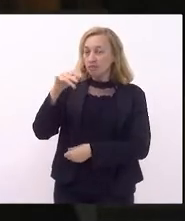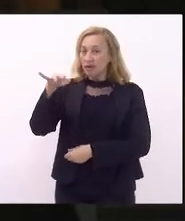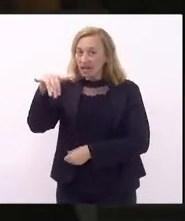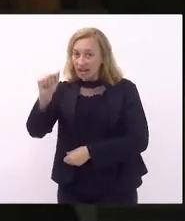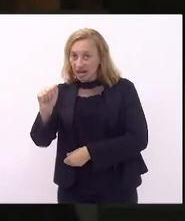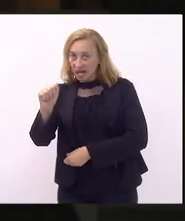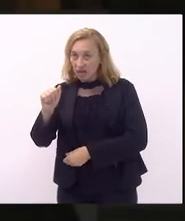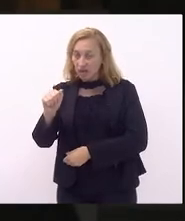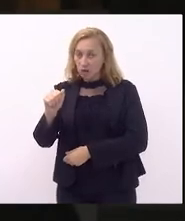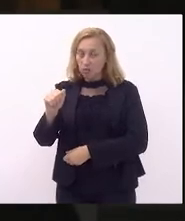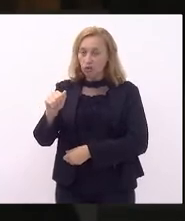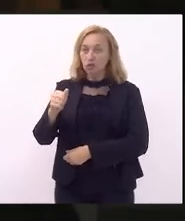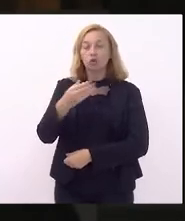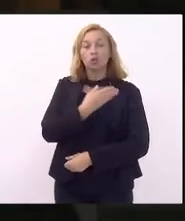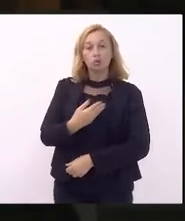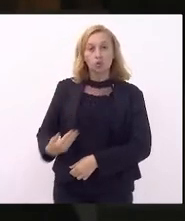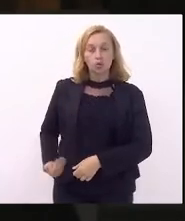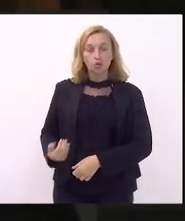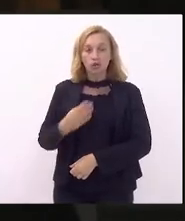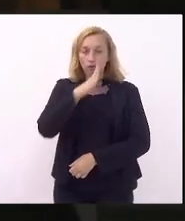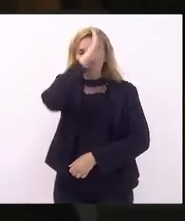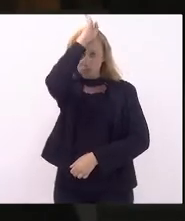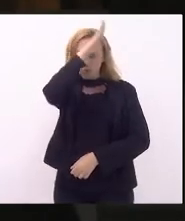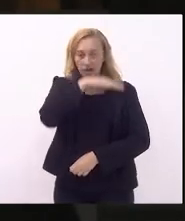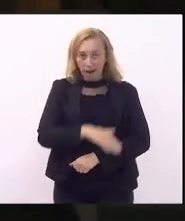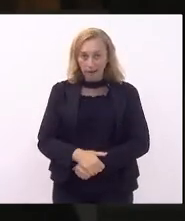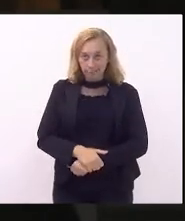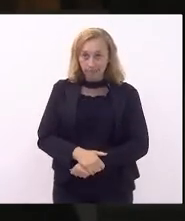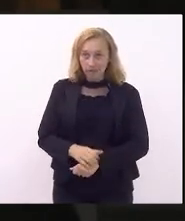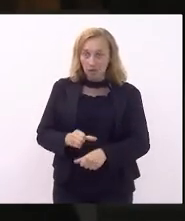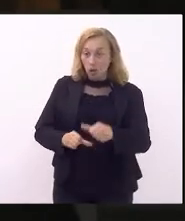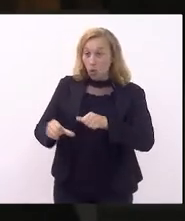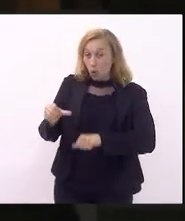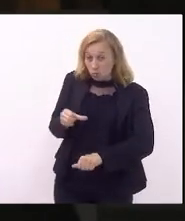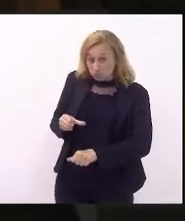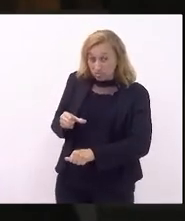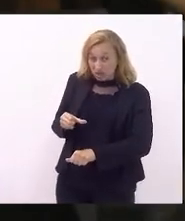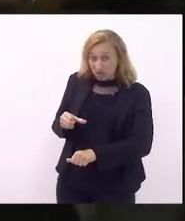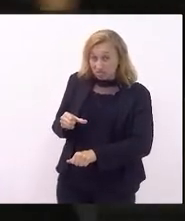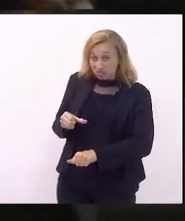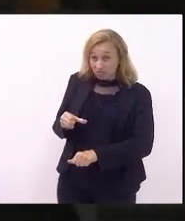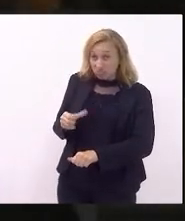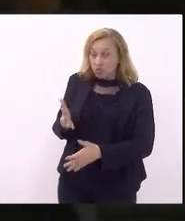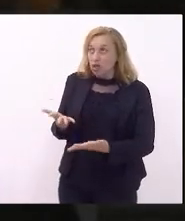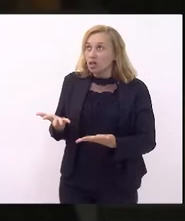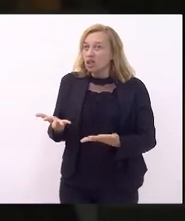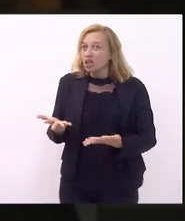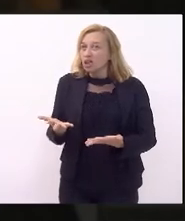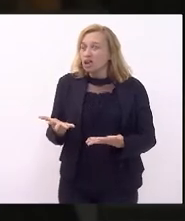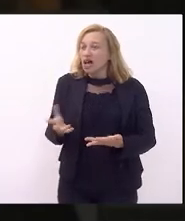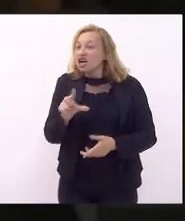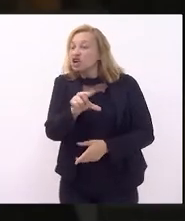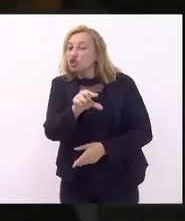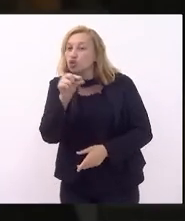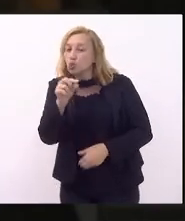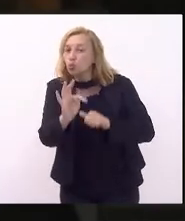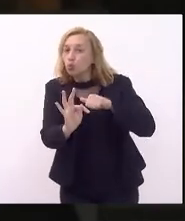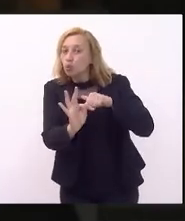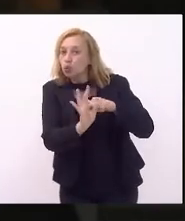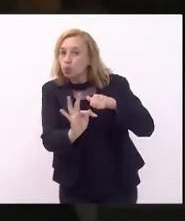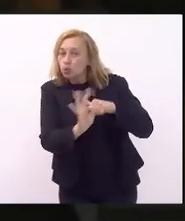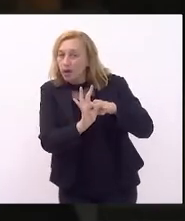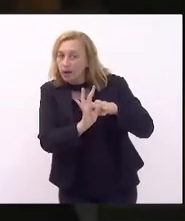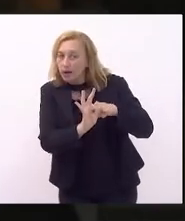Bolsonaro, que, contrariando a decisão técnica